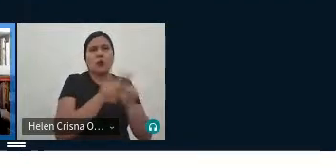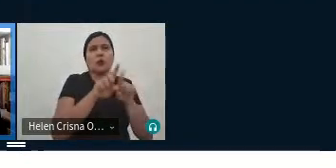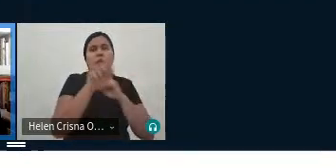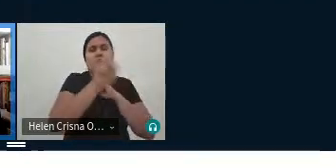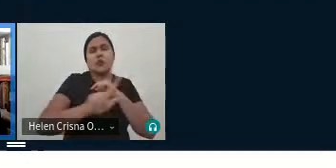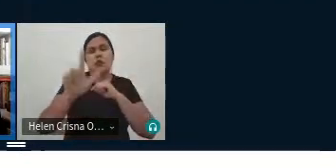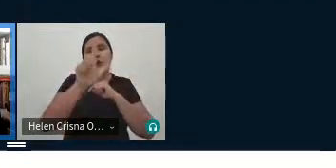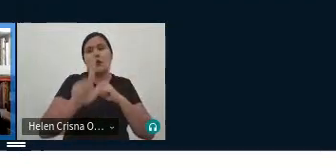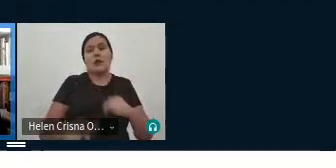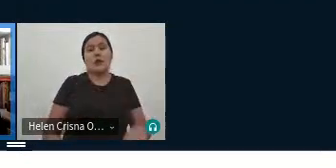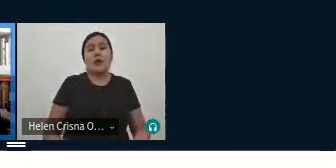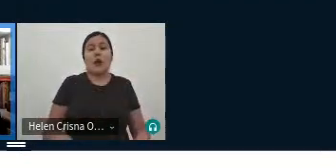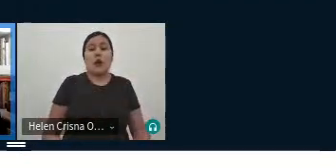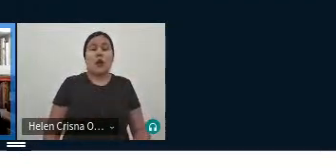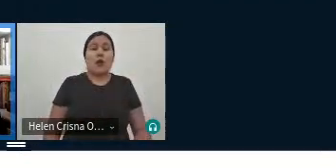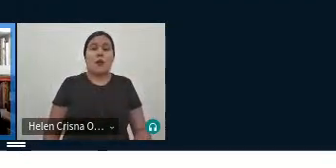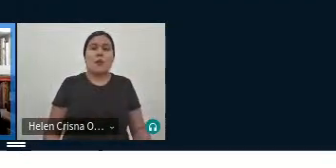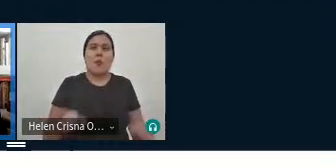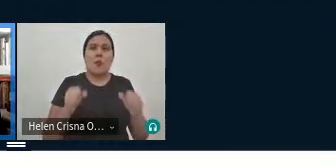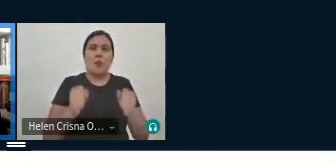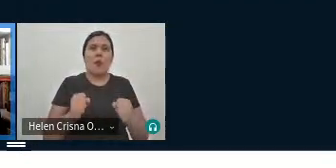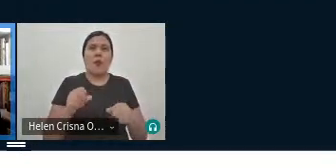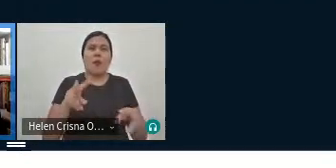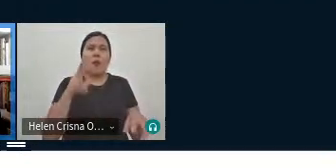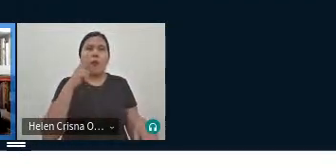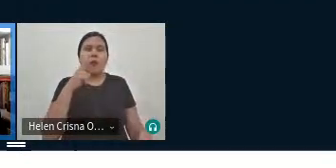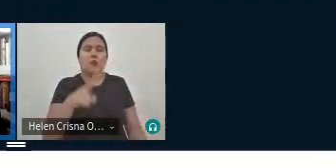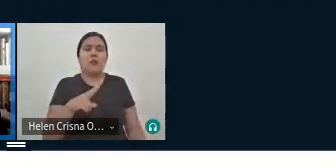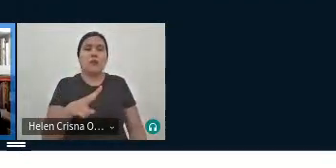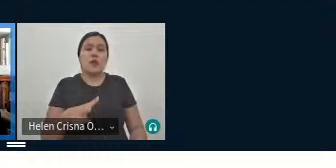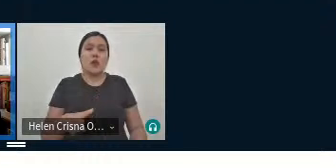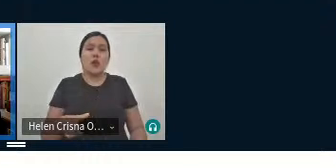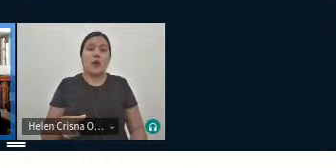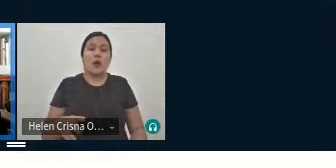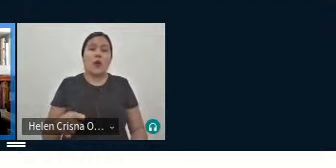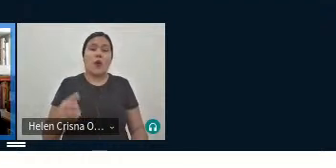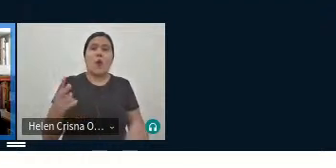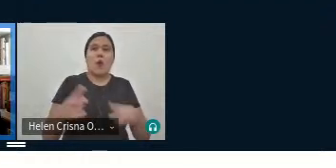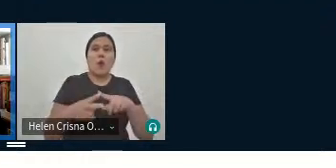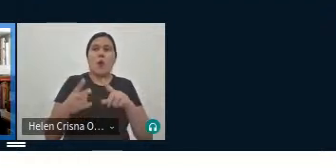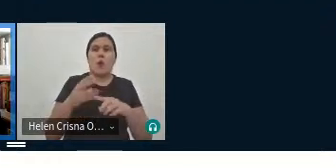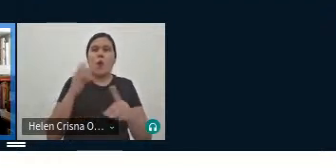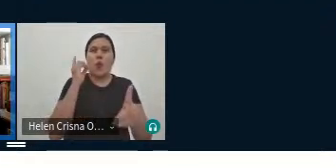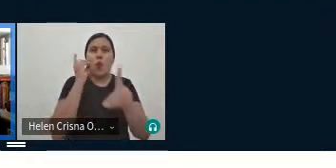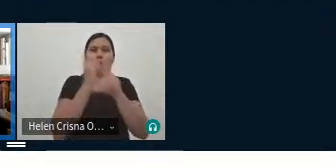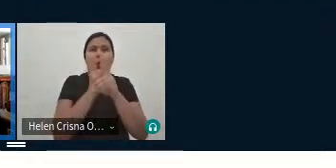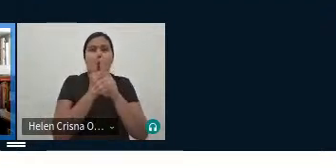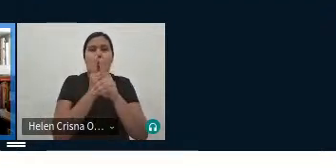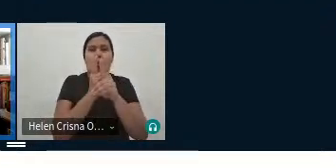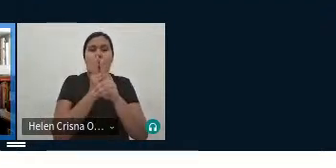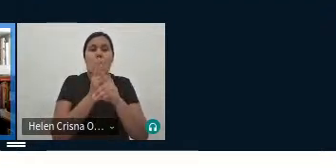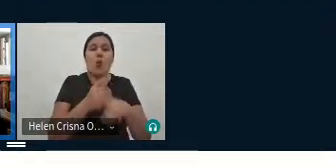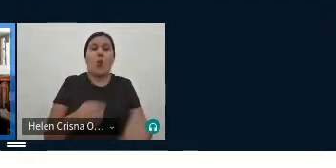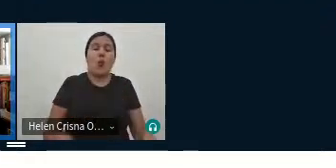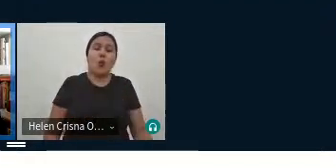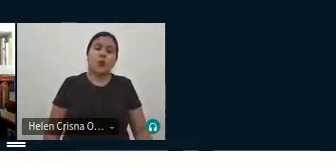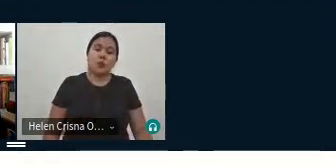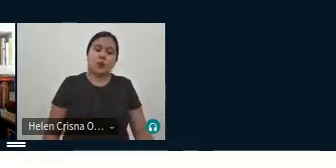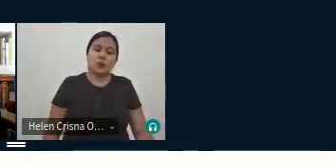é possível notar que ambas se encontram com um estado de